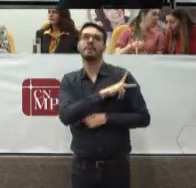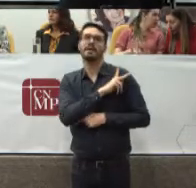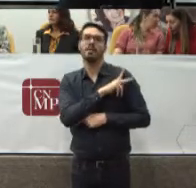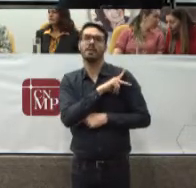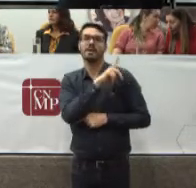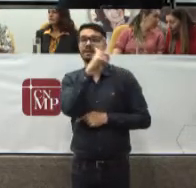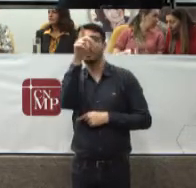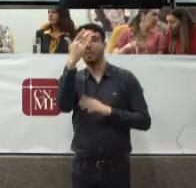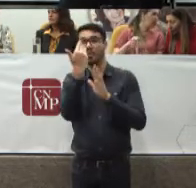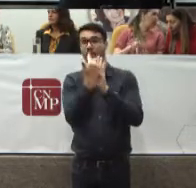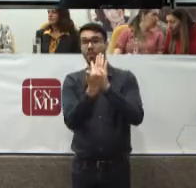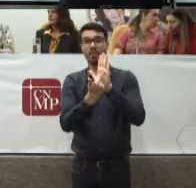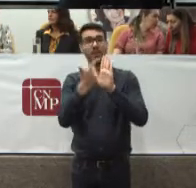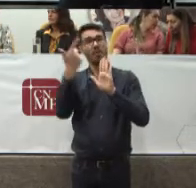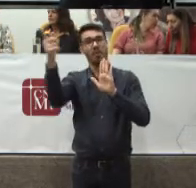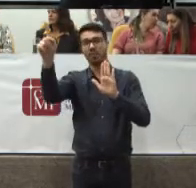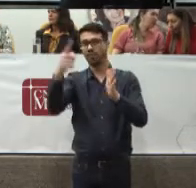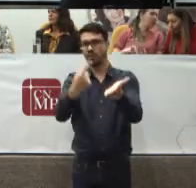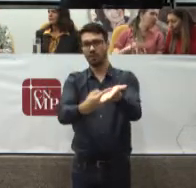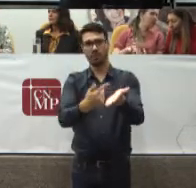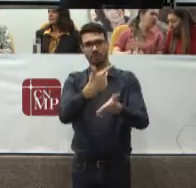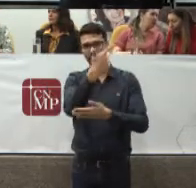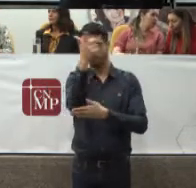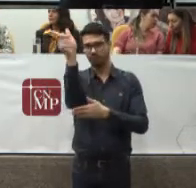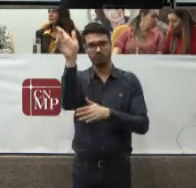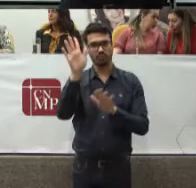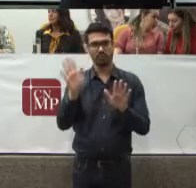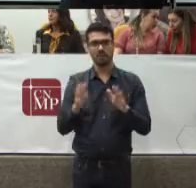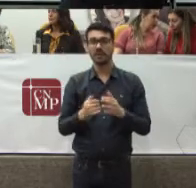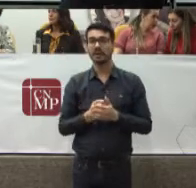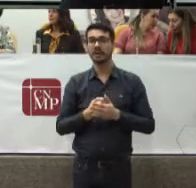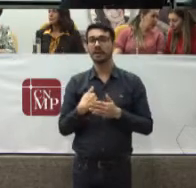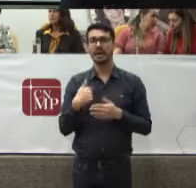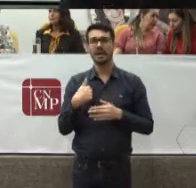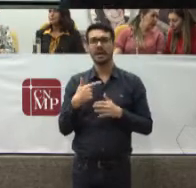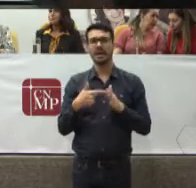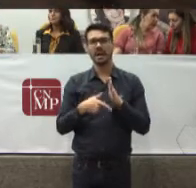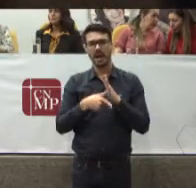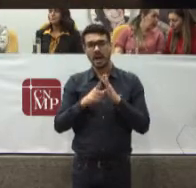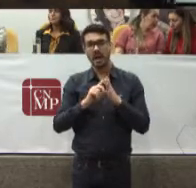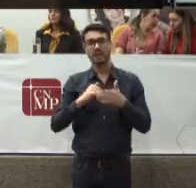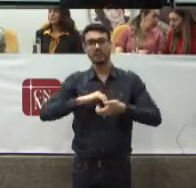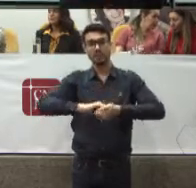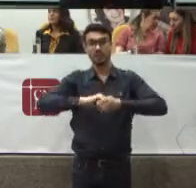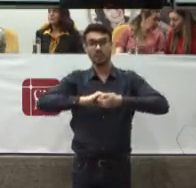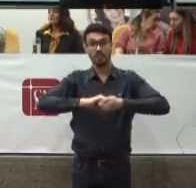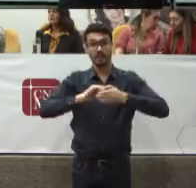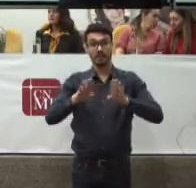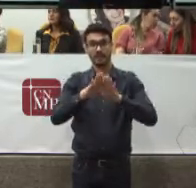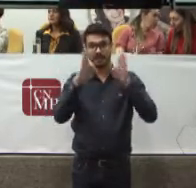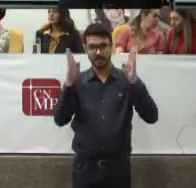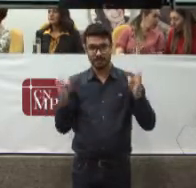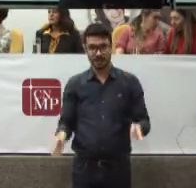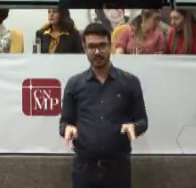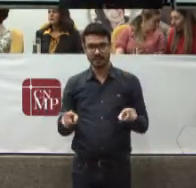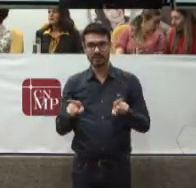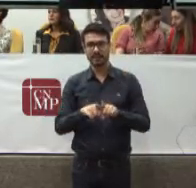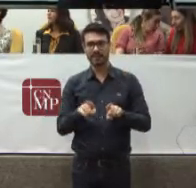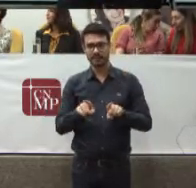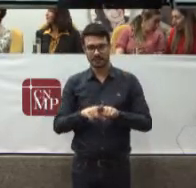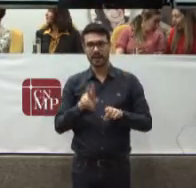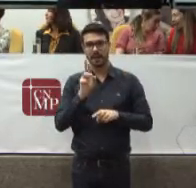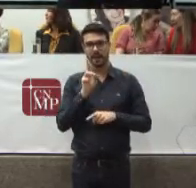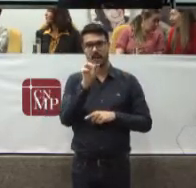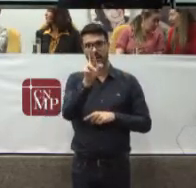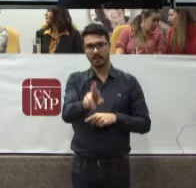outra agenda E antes de descer Quero cumprimentar Todos os integrantes Da mesa E todas as integrantes Na pessoa